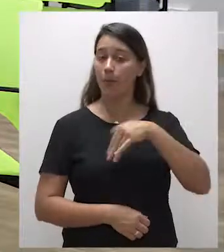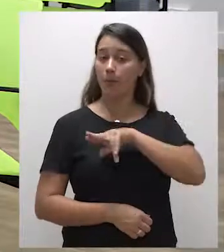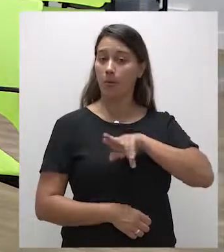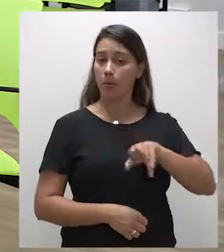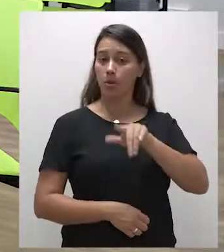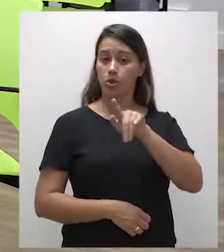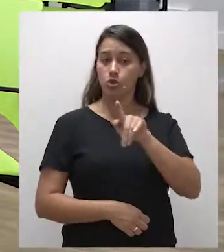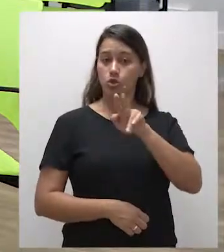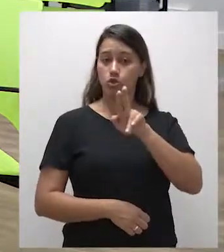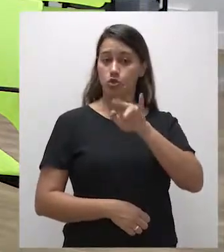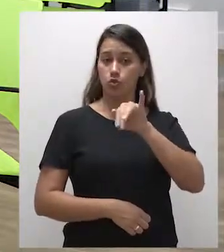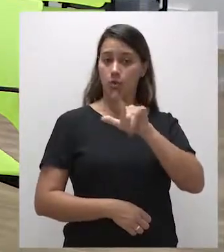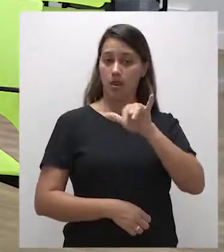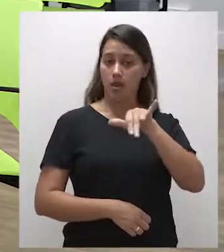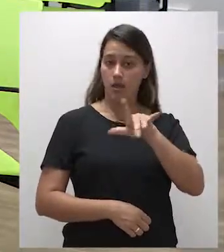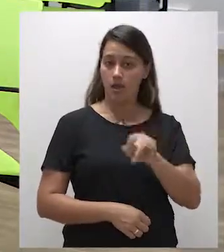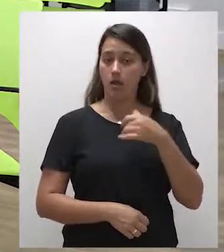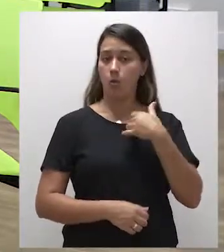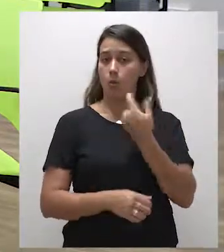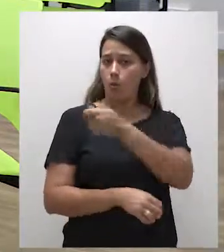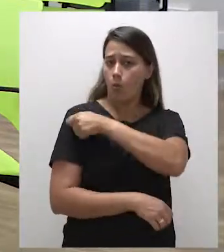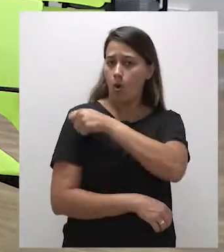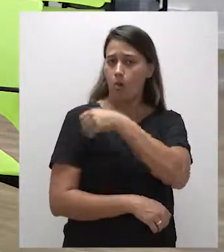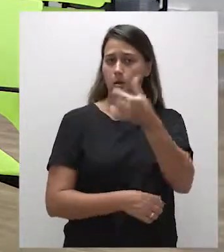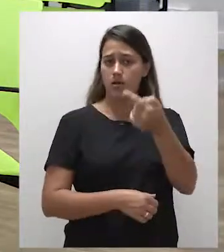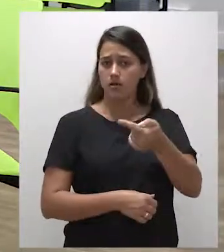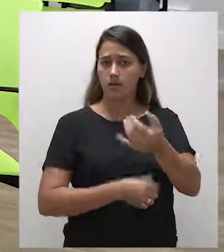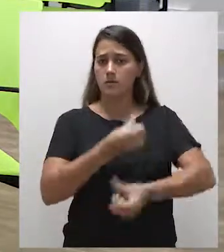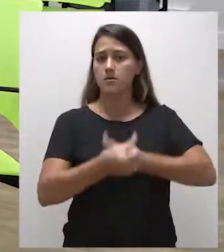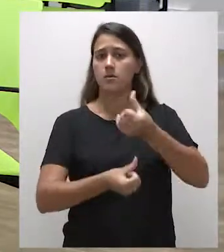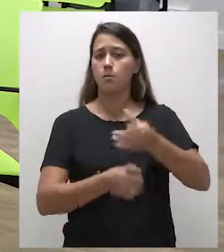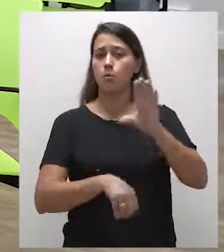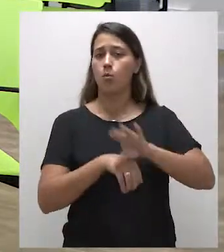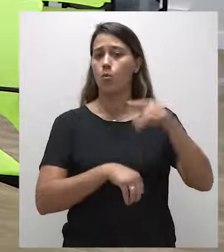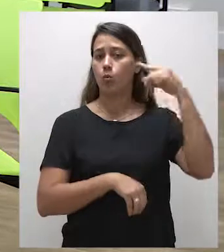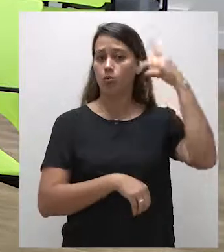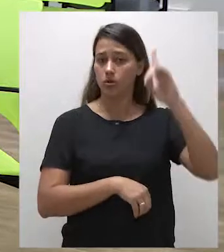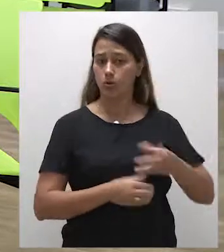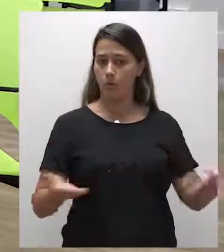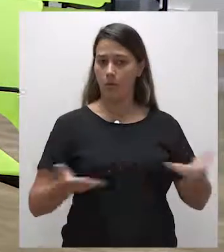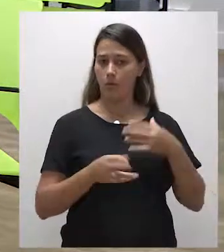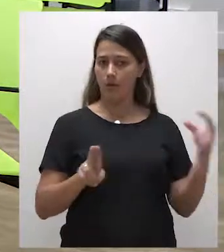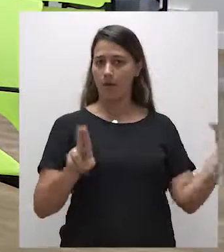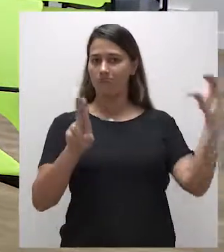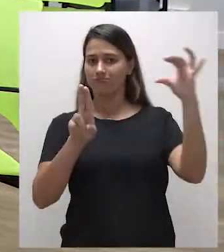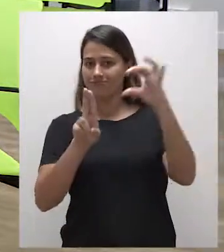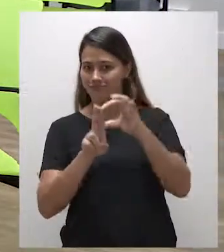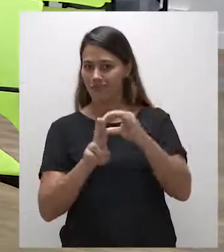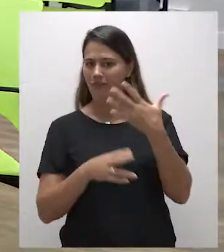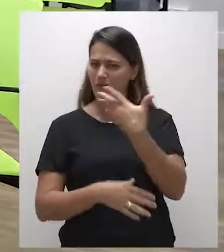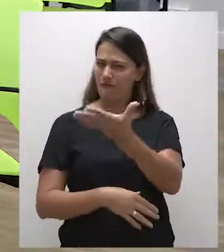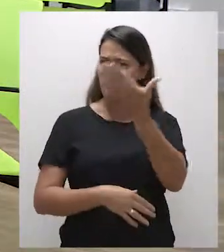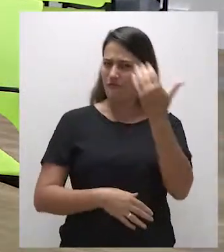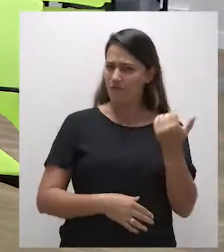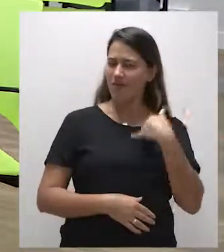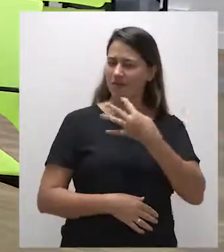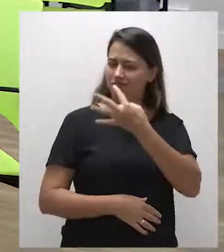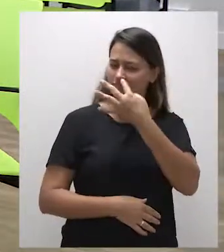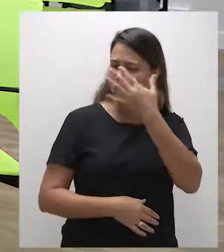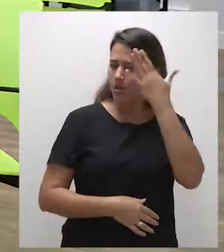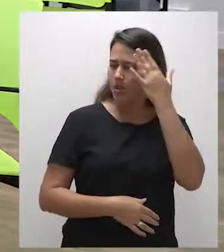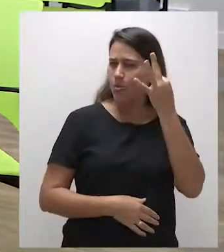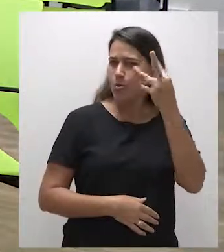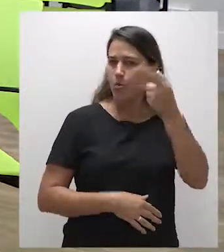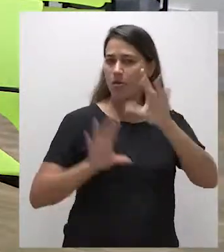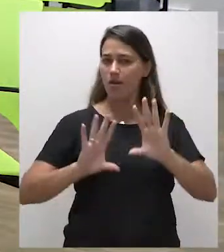Oi, gente! Eu sou a Júlia, estudante do sétimo semestre do curso de Direito e hoje eu vim participar do Conexão CB. Venha comigo e confira